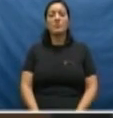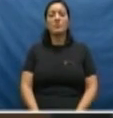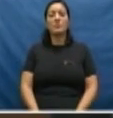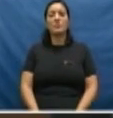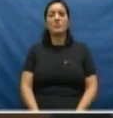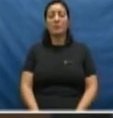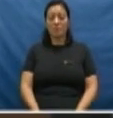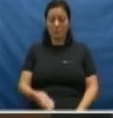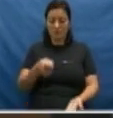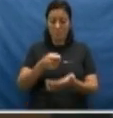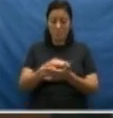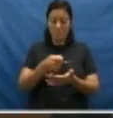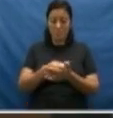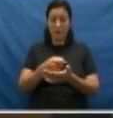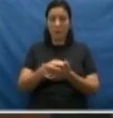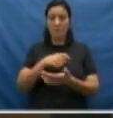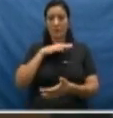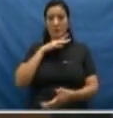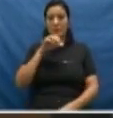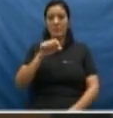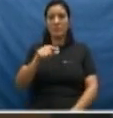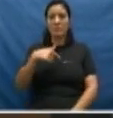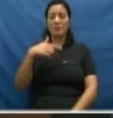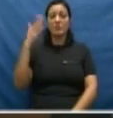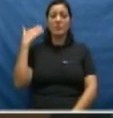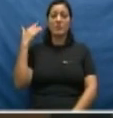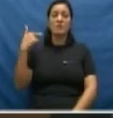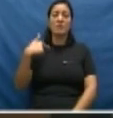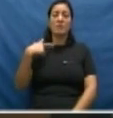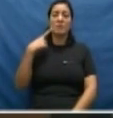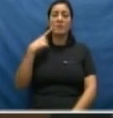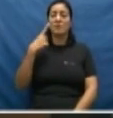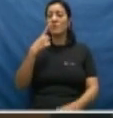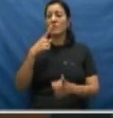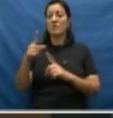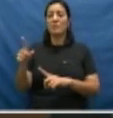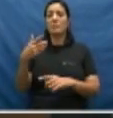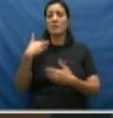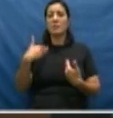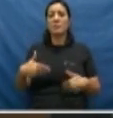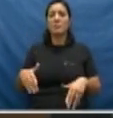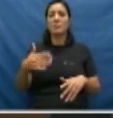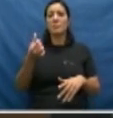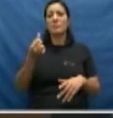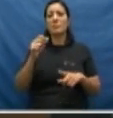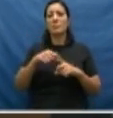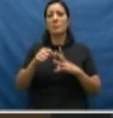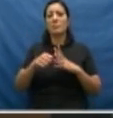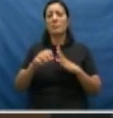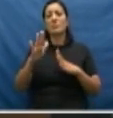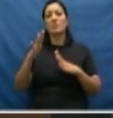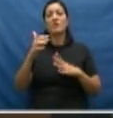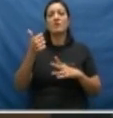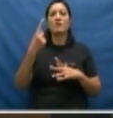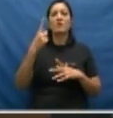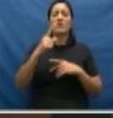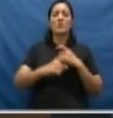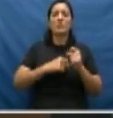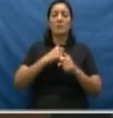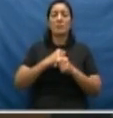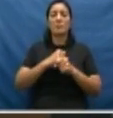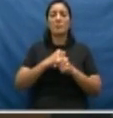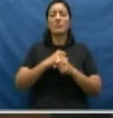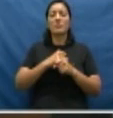As penas mais gravosas, como nós tínhamos antes, crime de lesão corporal, que era de seis meses a um ano. Nós temos